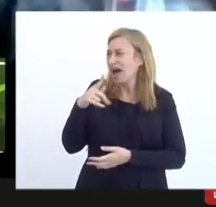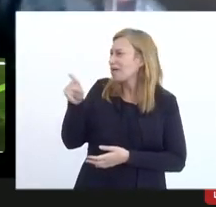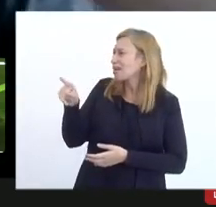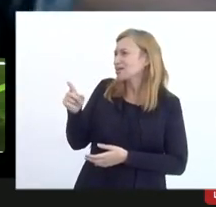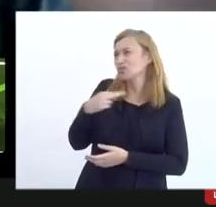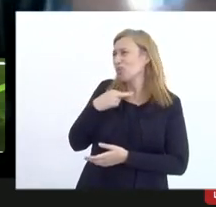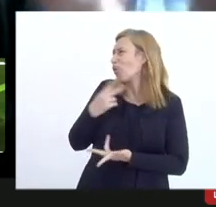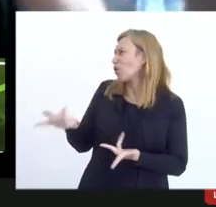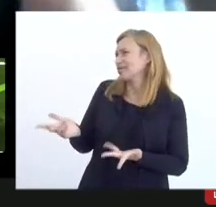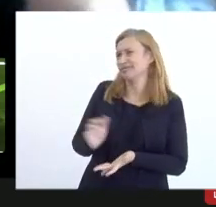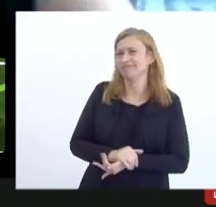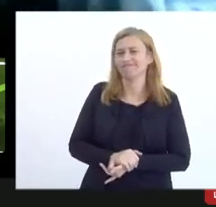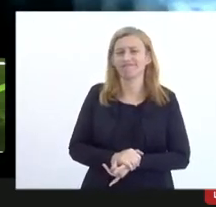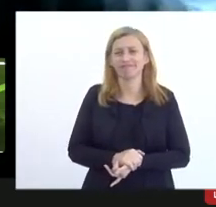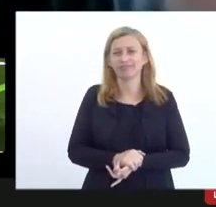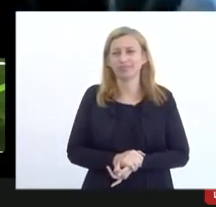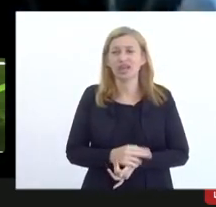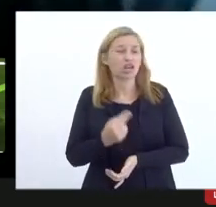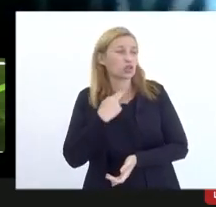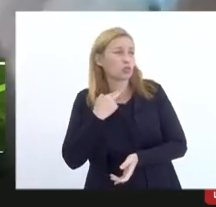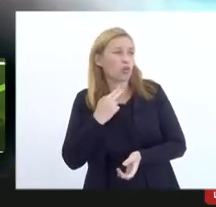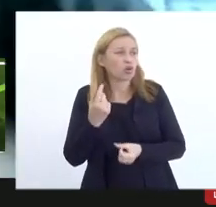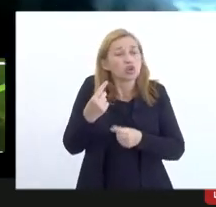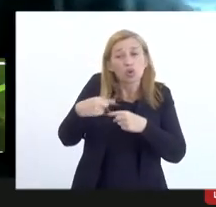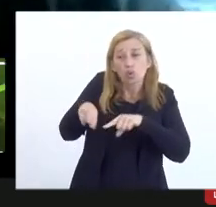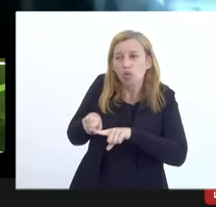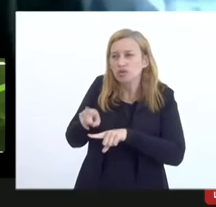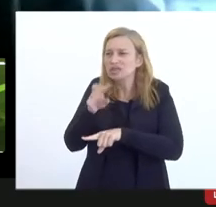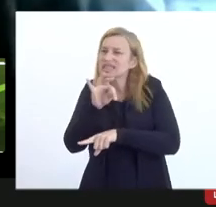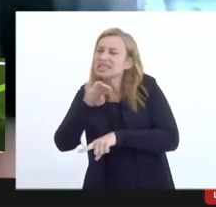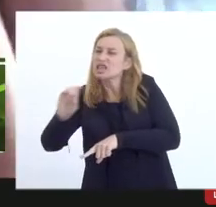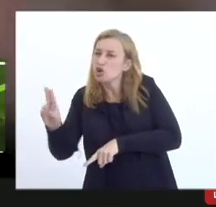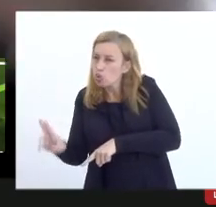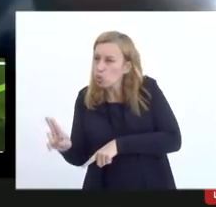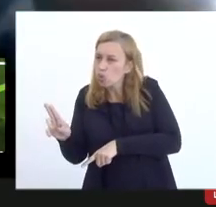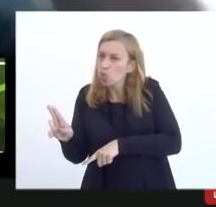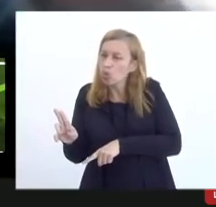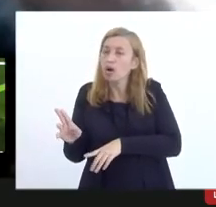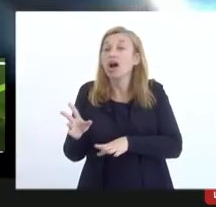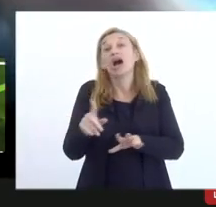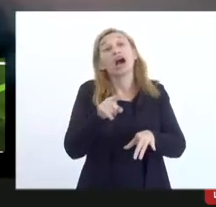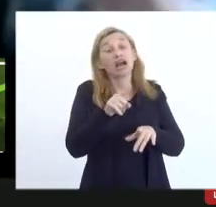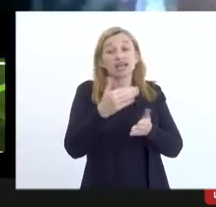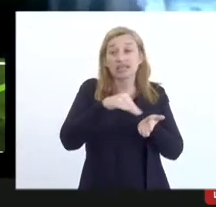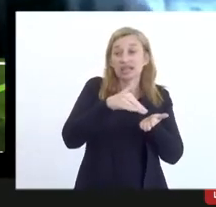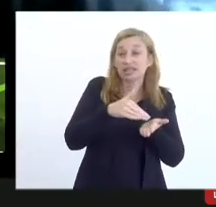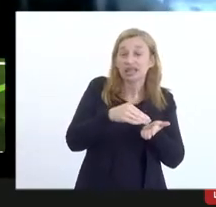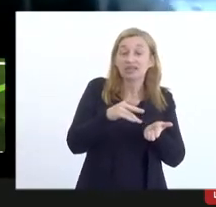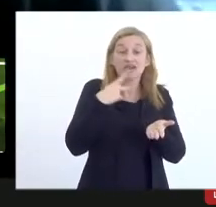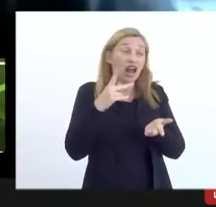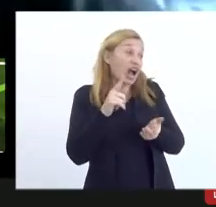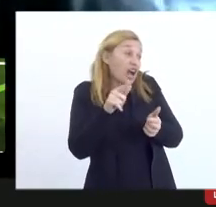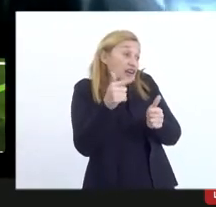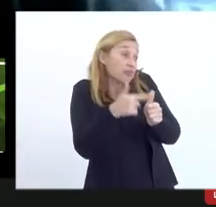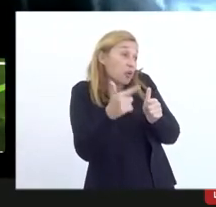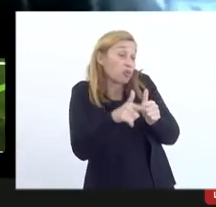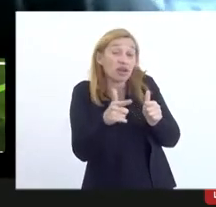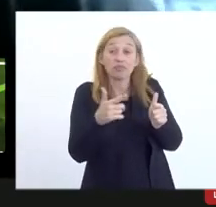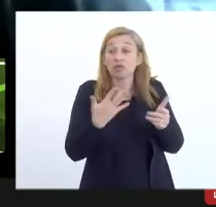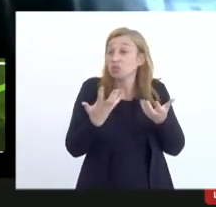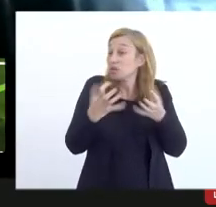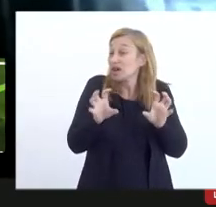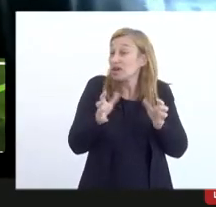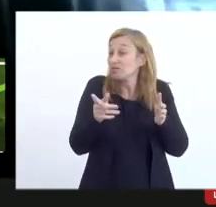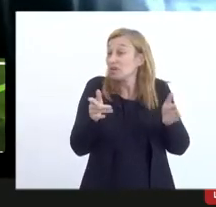pode, a gente não pode contrariar o TCU, aí a secretaria fala, não, isso me coloca um problema, eu não quero ter um prazo,